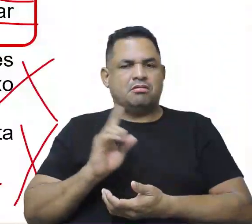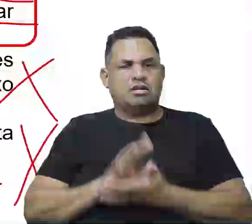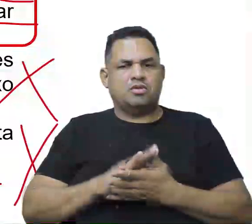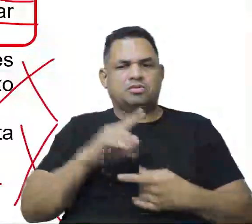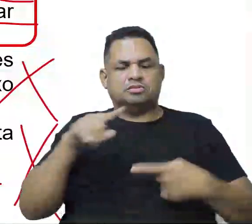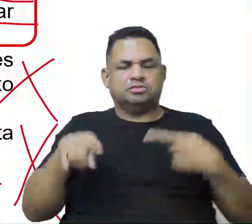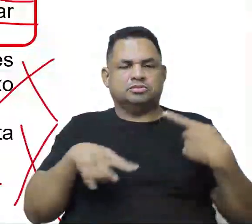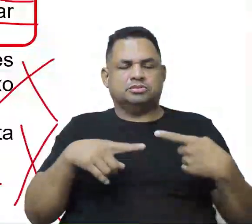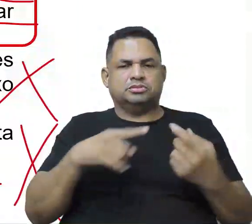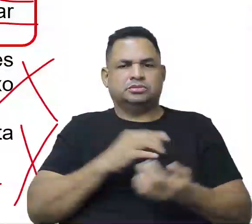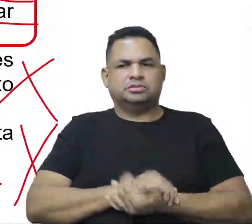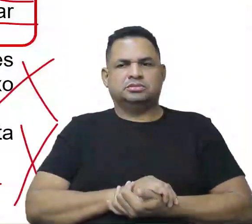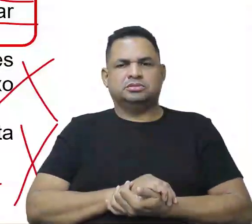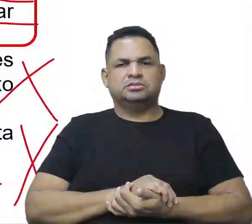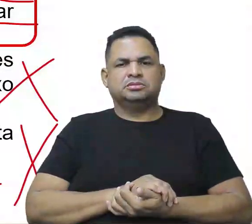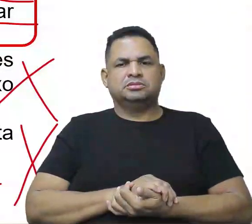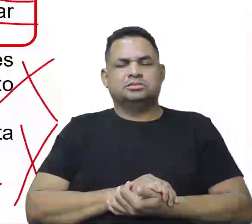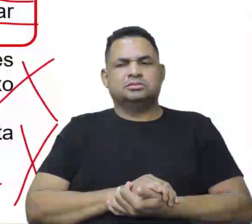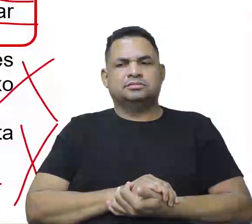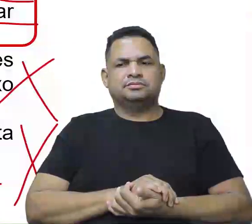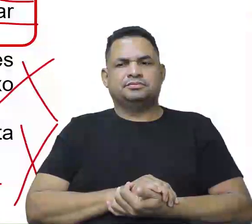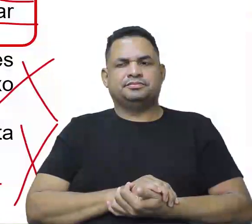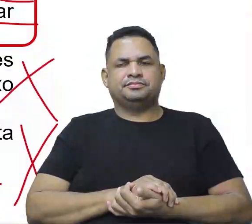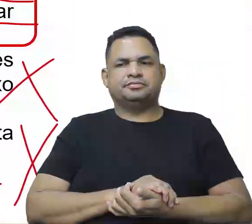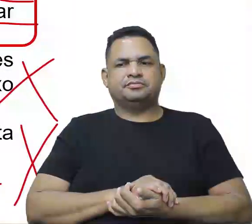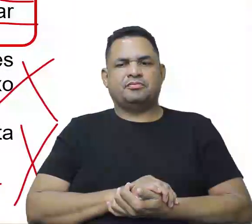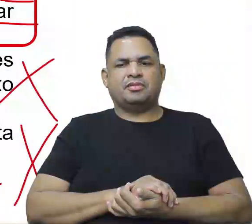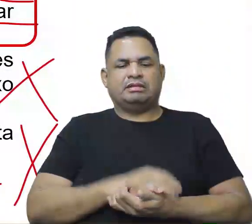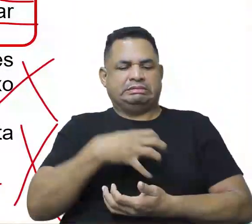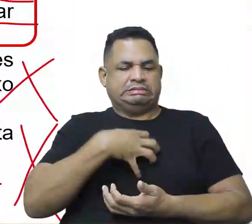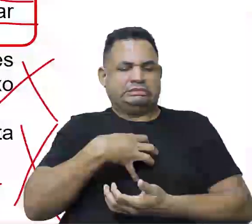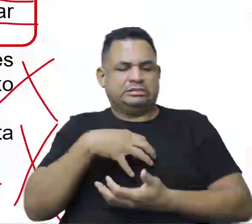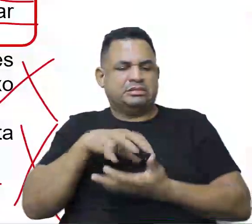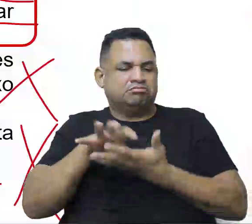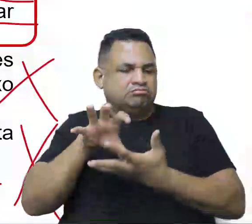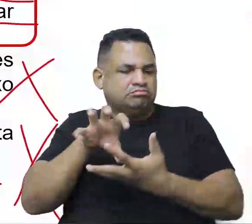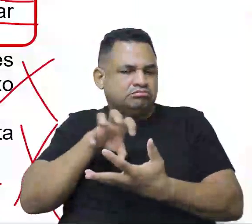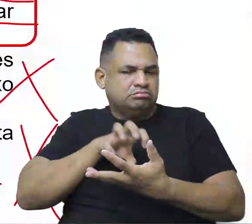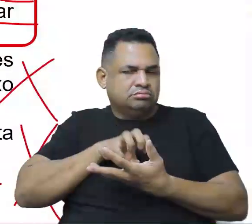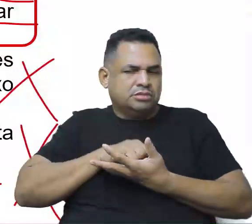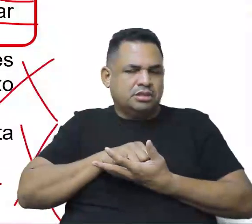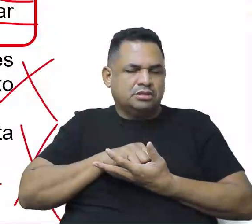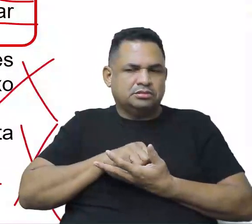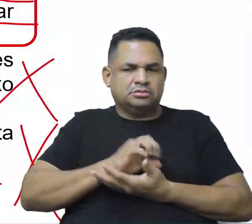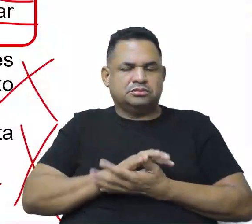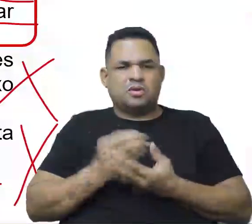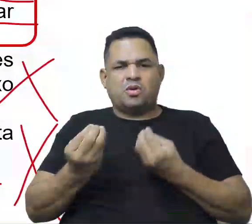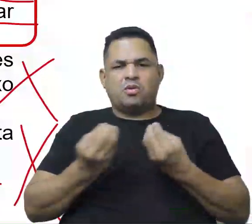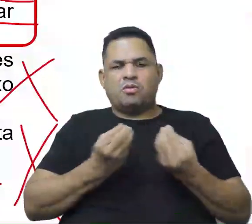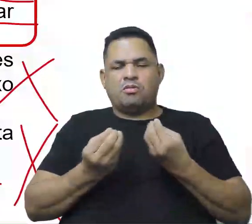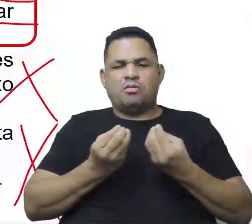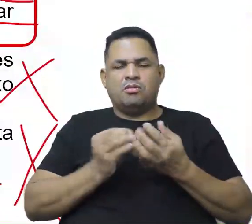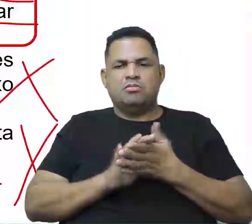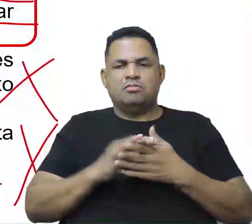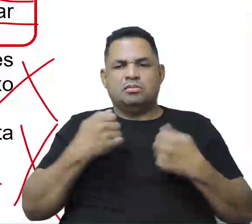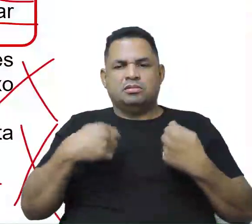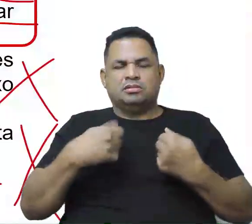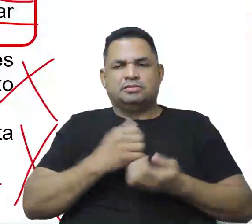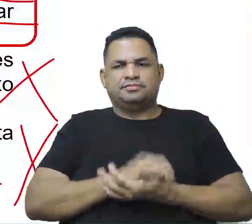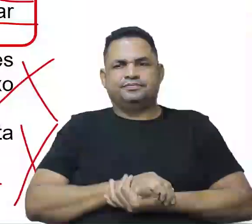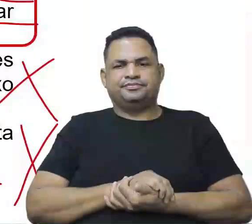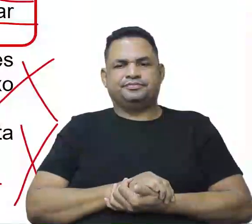indústria cultural não é fazer você pensar, não, é fazer você comprar, sentir atraído, seduzido ali, nossa, como eu preciso disso?